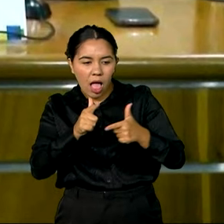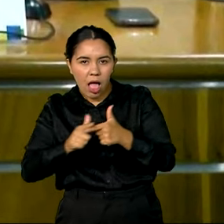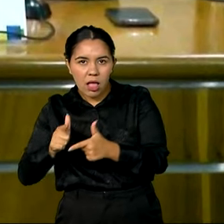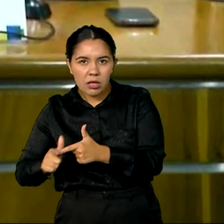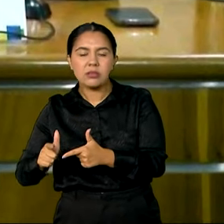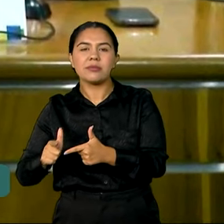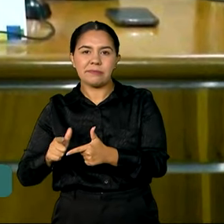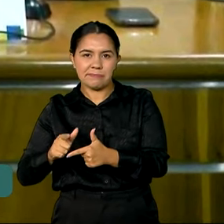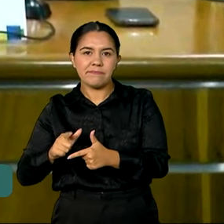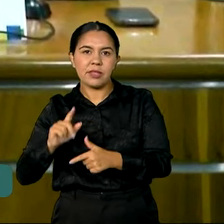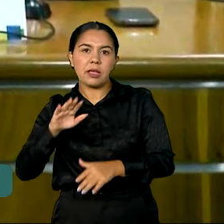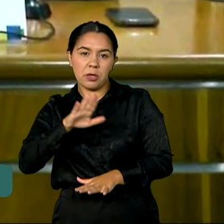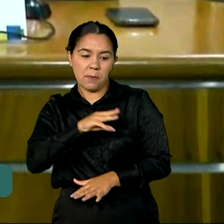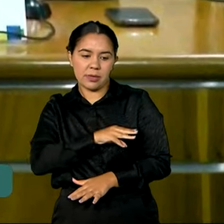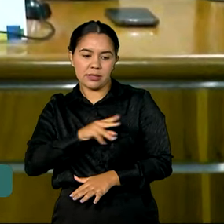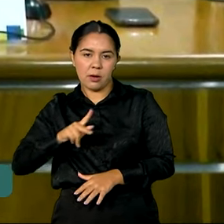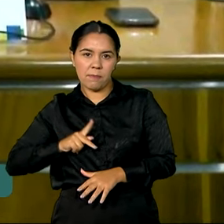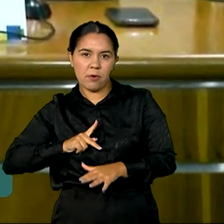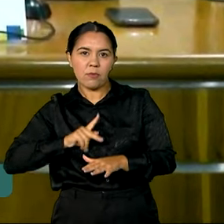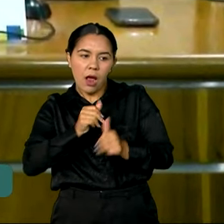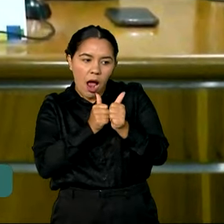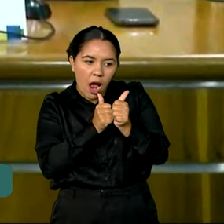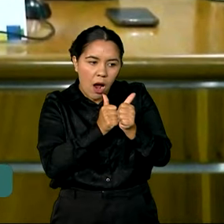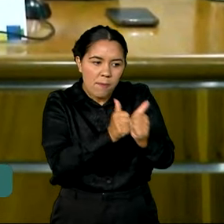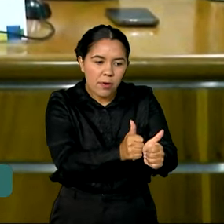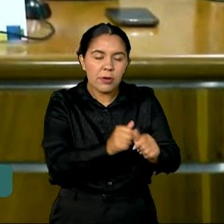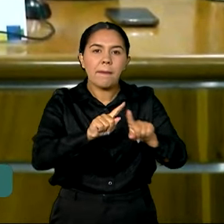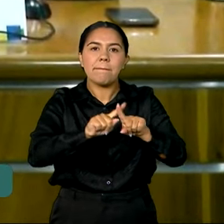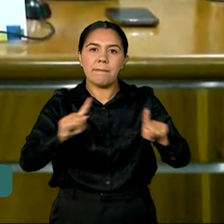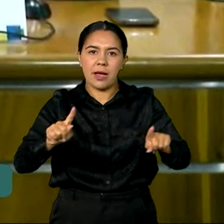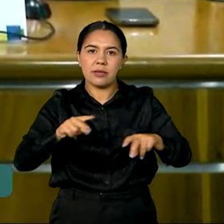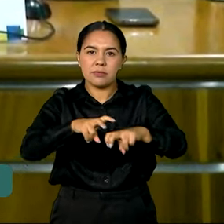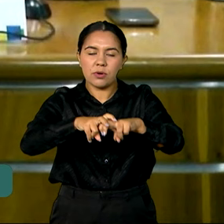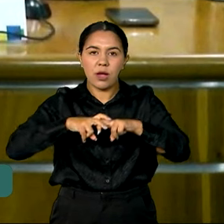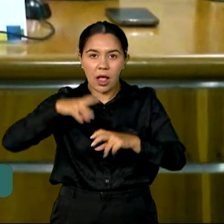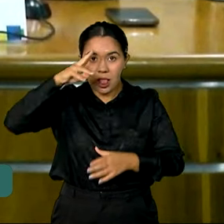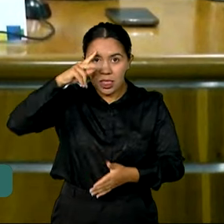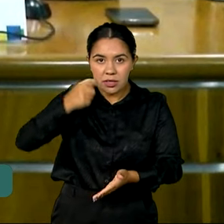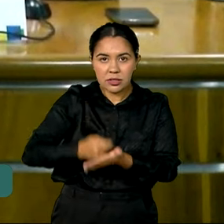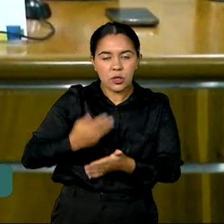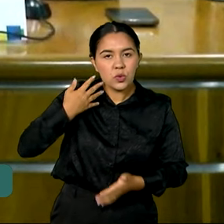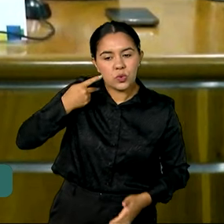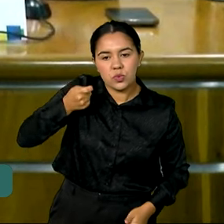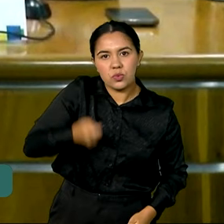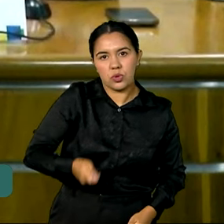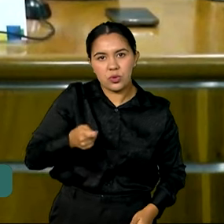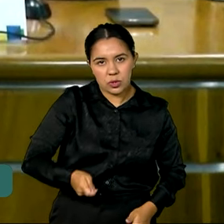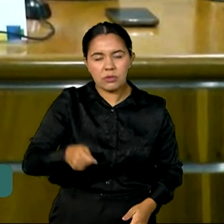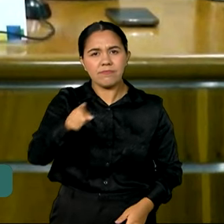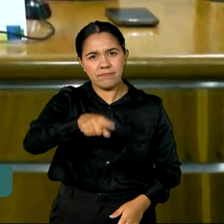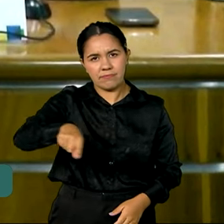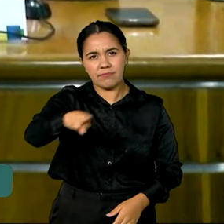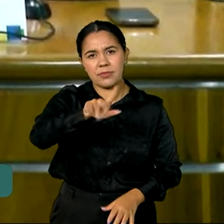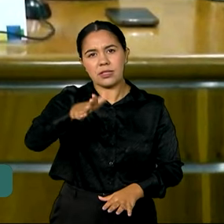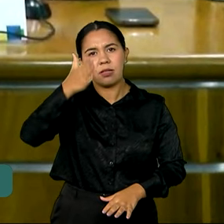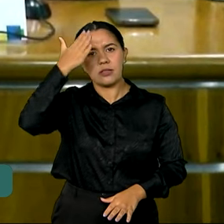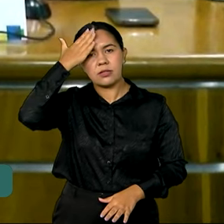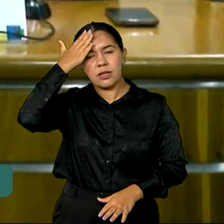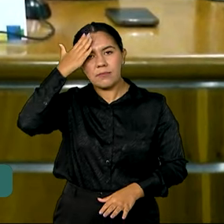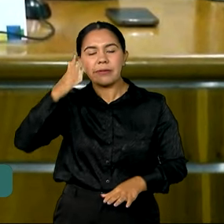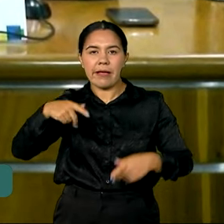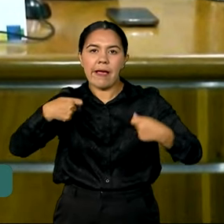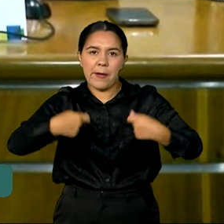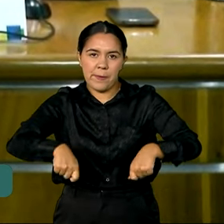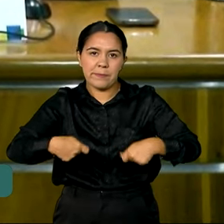Ministério, mas que chegou o momento, partir de uma última decisão judicial, que acredito que vocês tenham conhecimento, de realmente